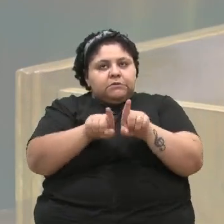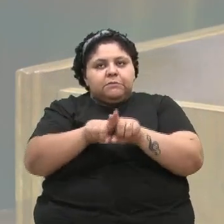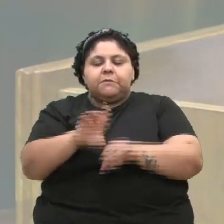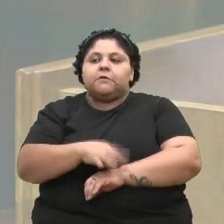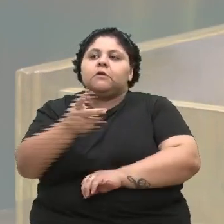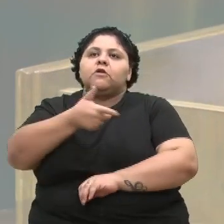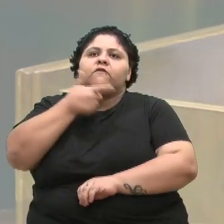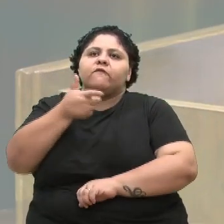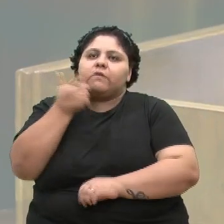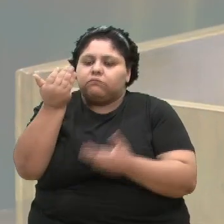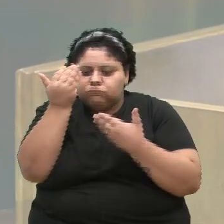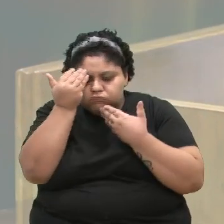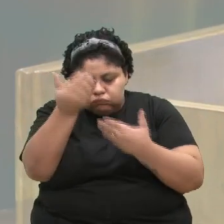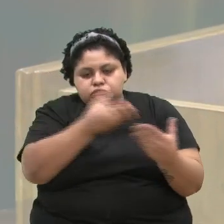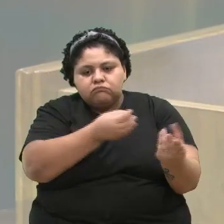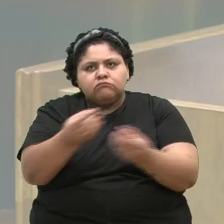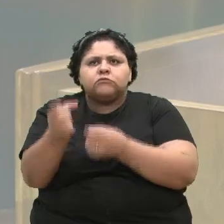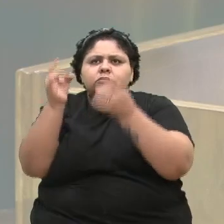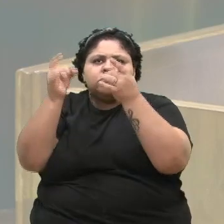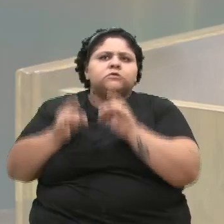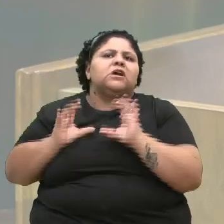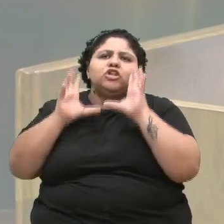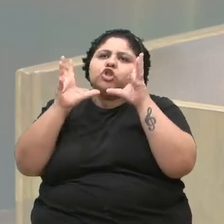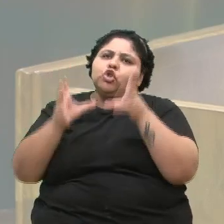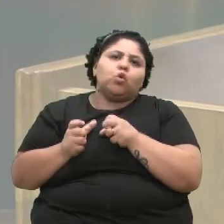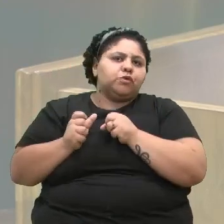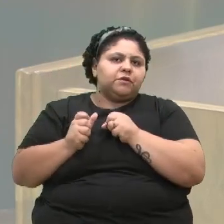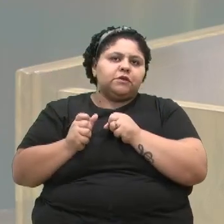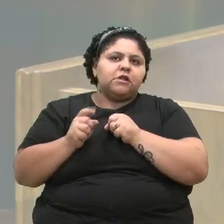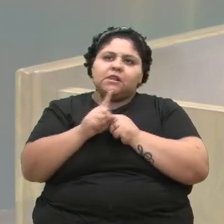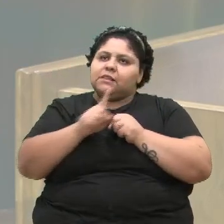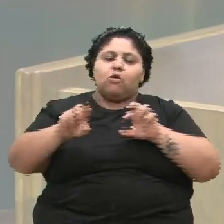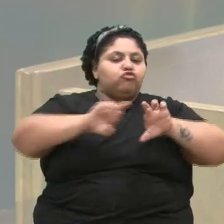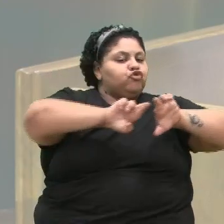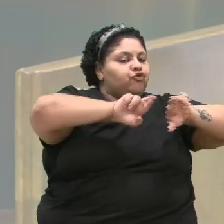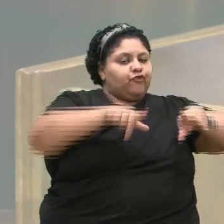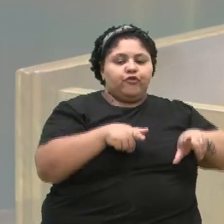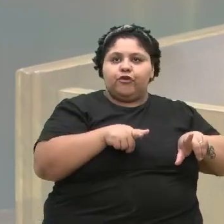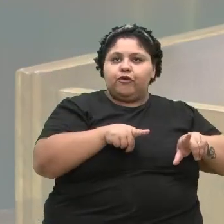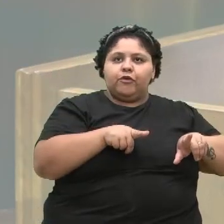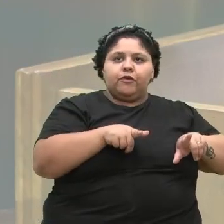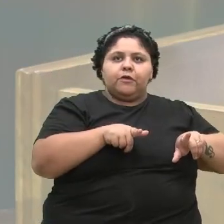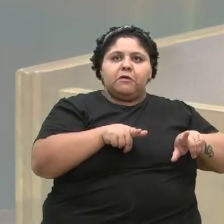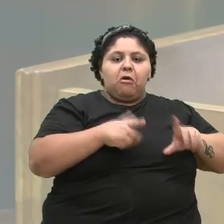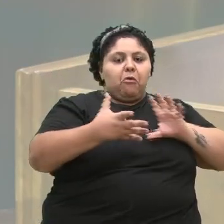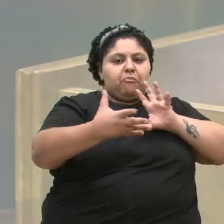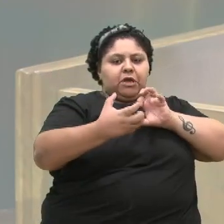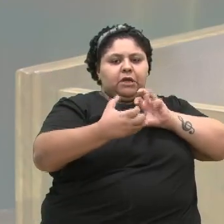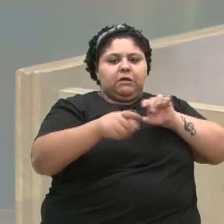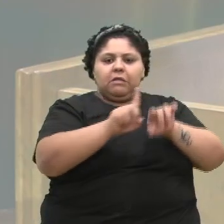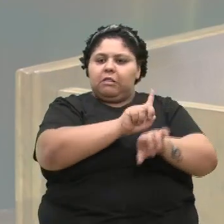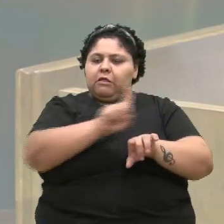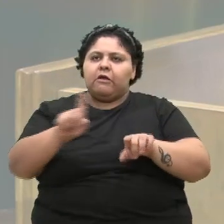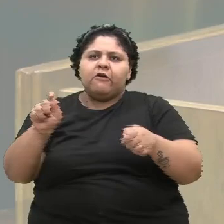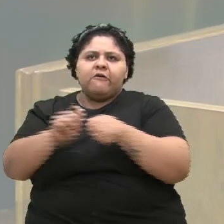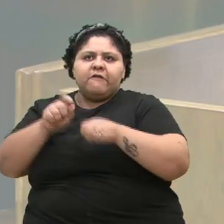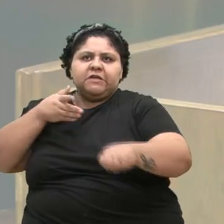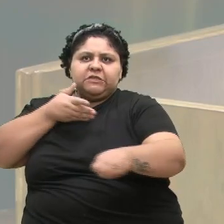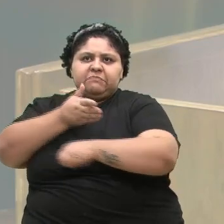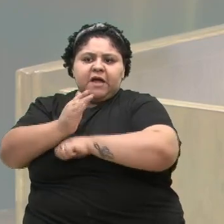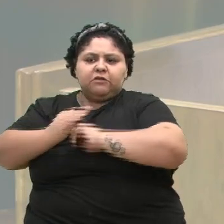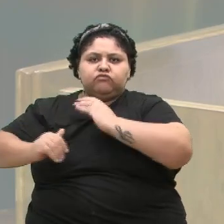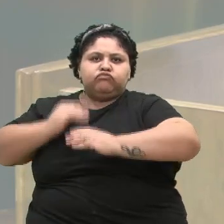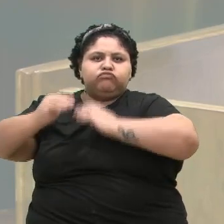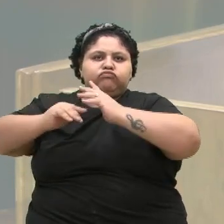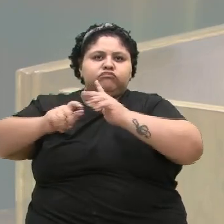é um agradecimento muito especial a todas. Nós não temos divergência, não temos briga com ninguém. Faz parte do processo a gente fazer